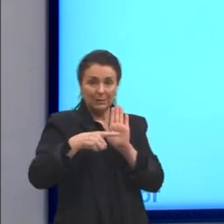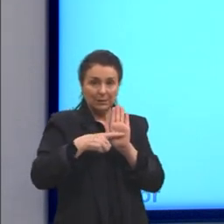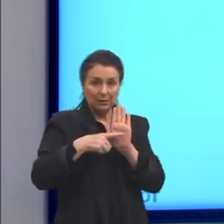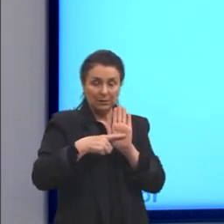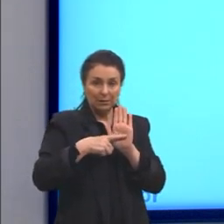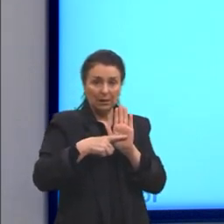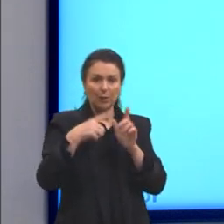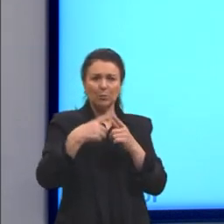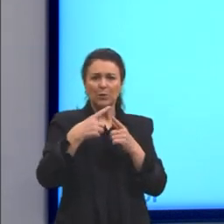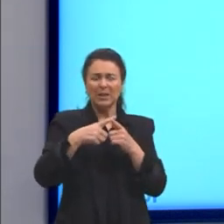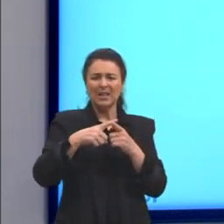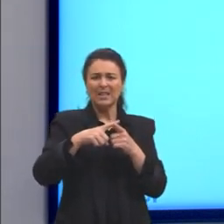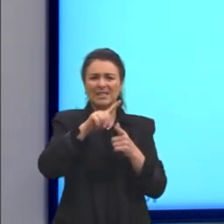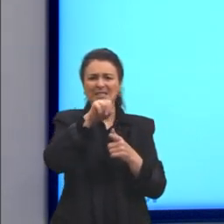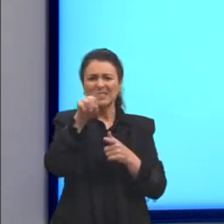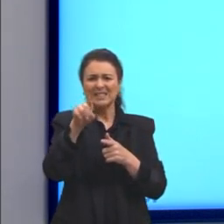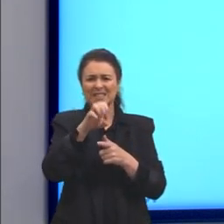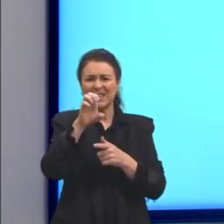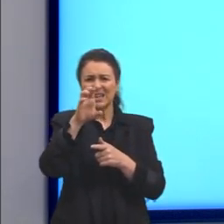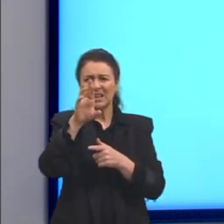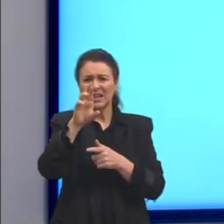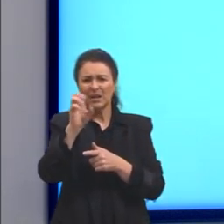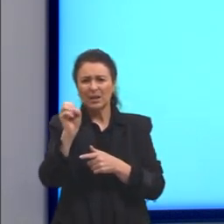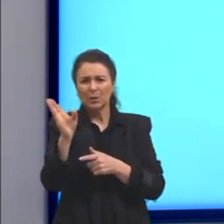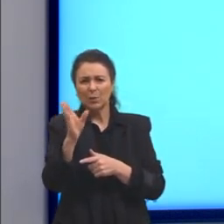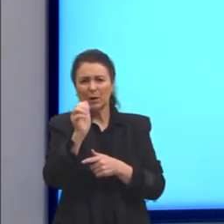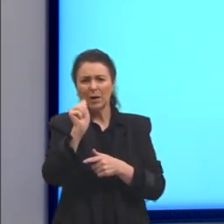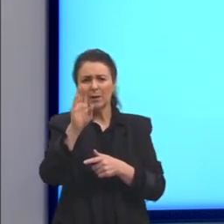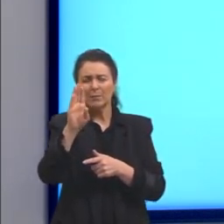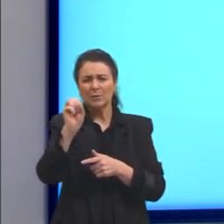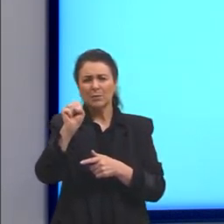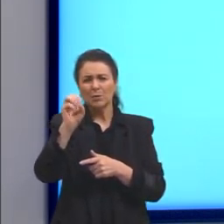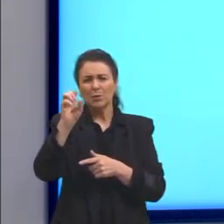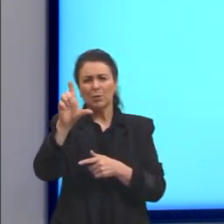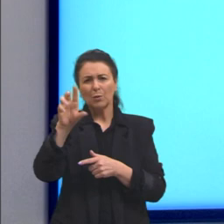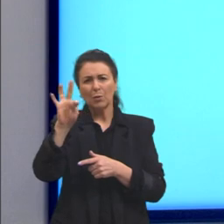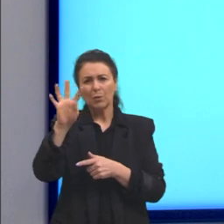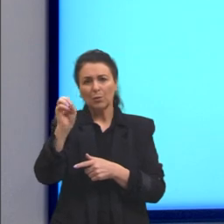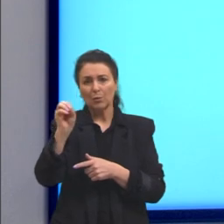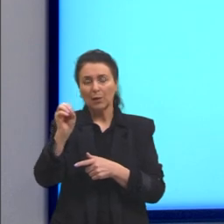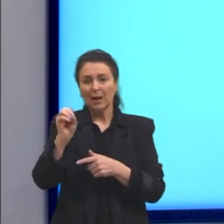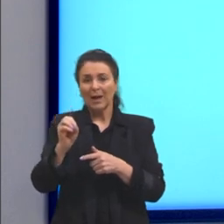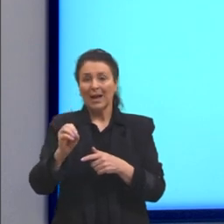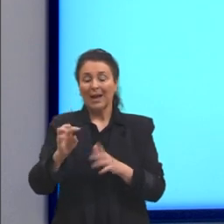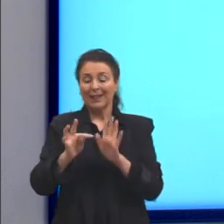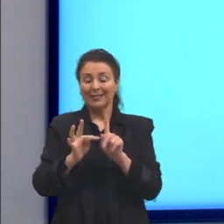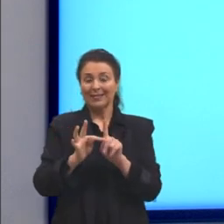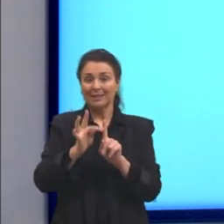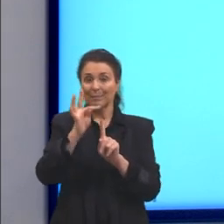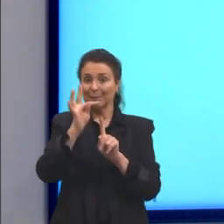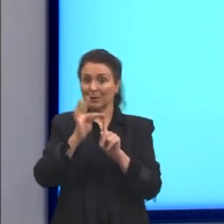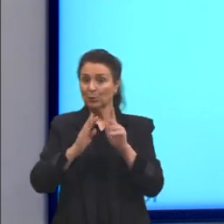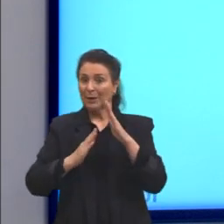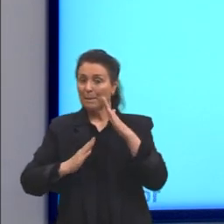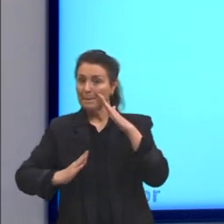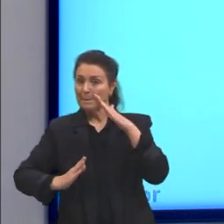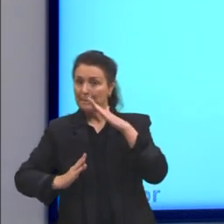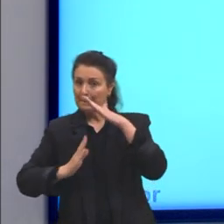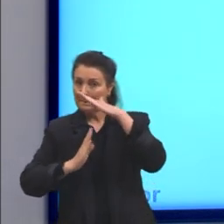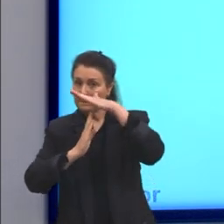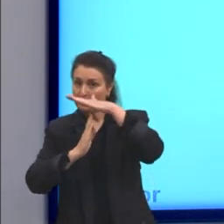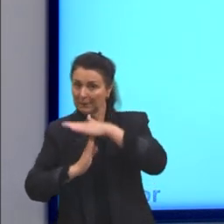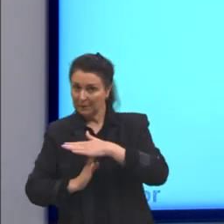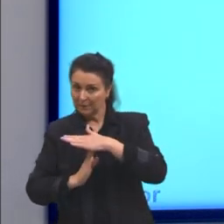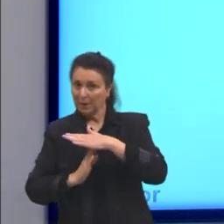zero absoluto? É a temperatura mínima que um corpo pode chegar. Então, não existe temperatura mais baixa que esse zero